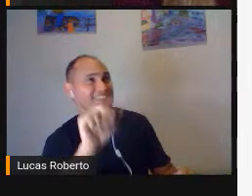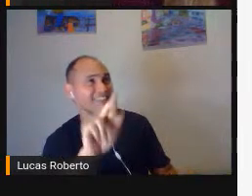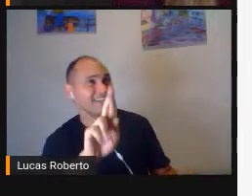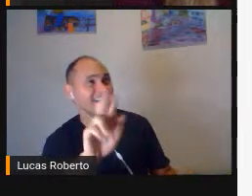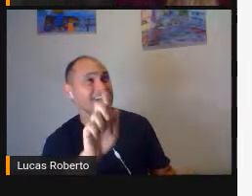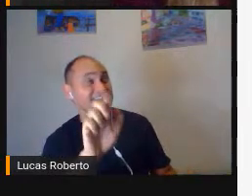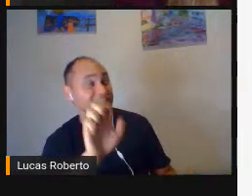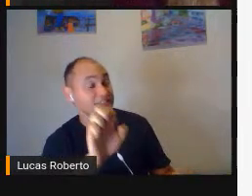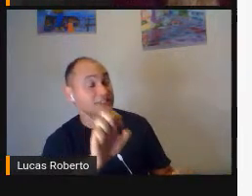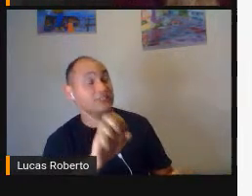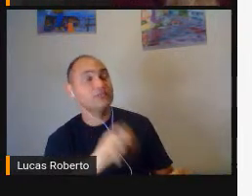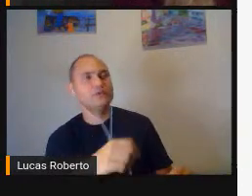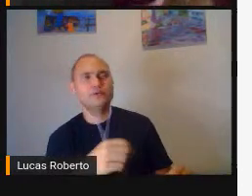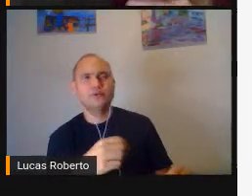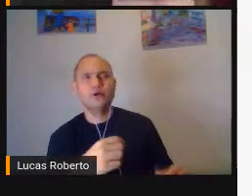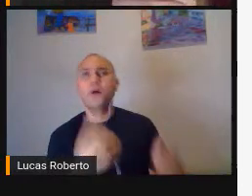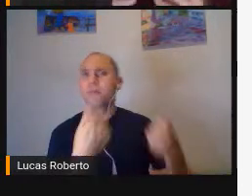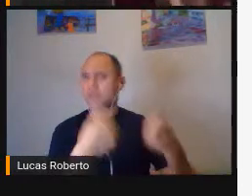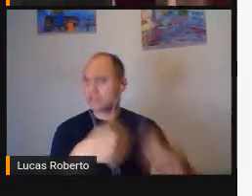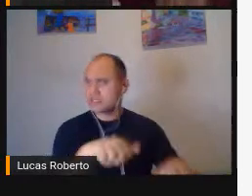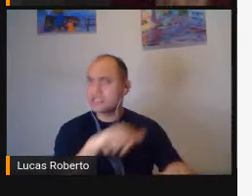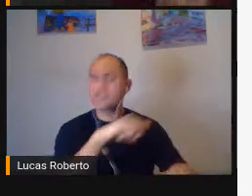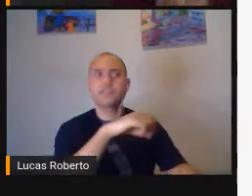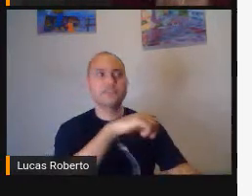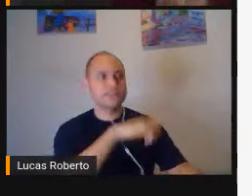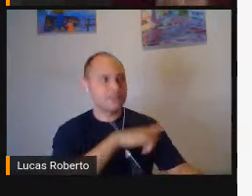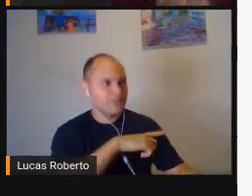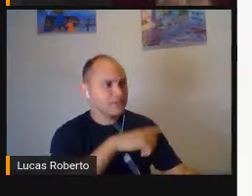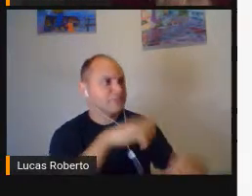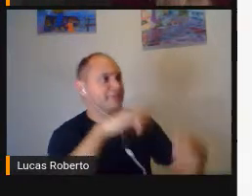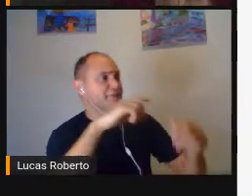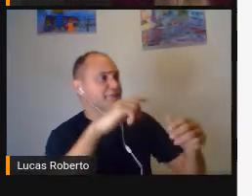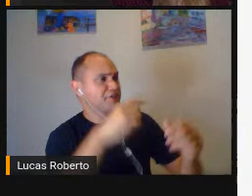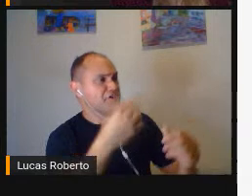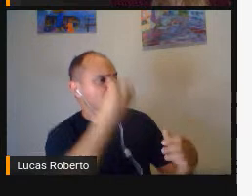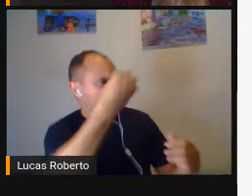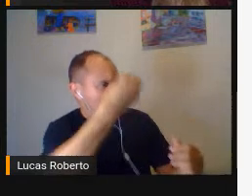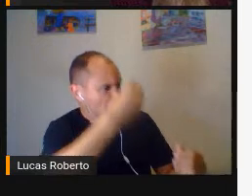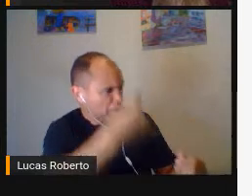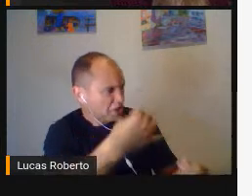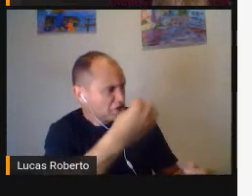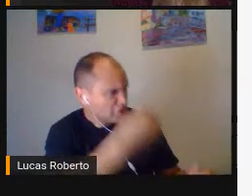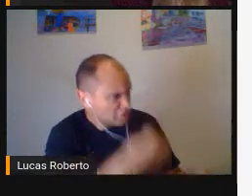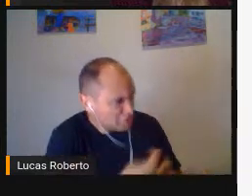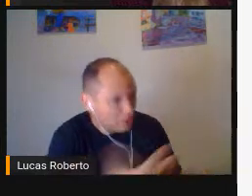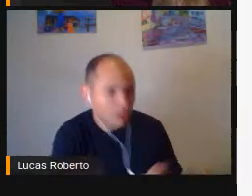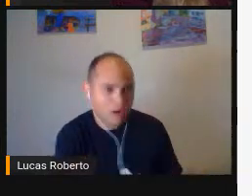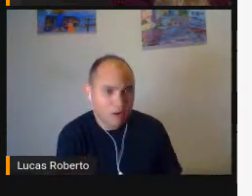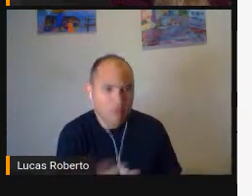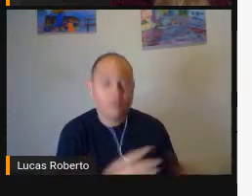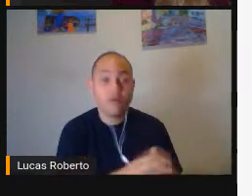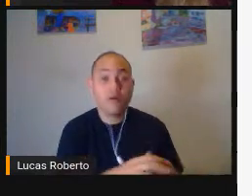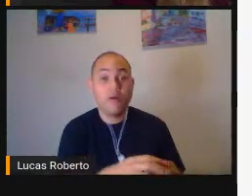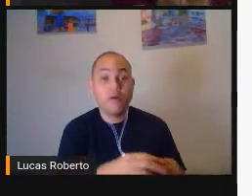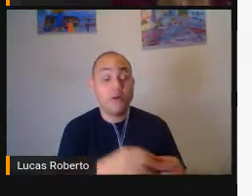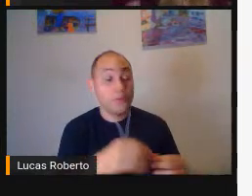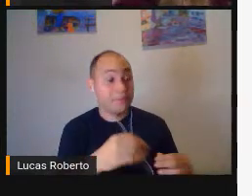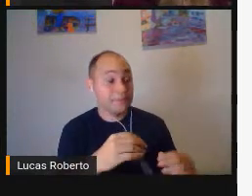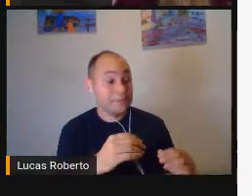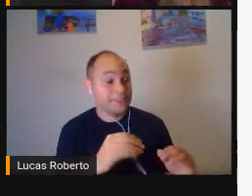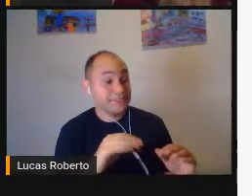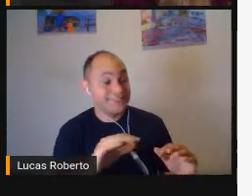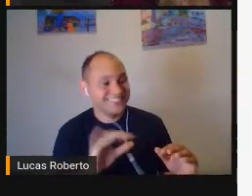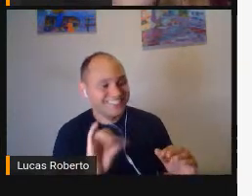Elas precisam Ser audiodescritas Precisam ser Descritas Para o estudante E em alguns casos Em que as imagens Não tenham Muitos